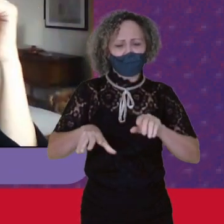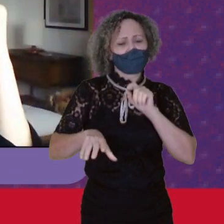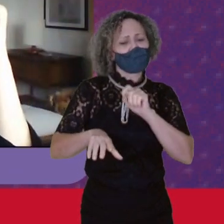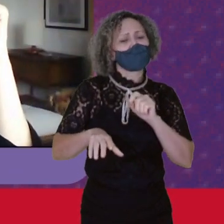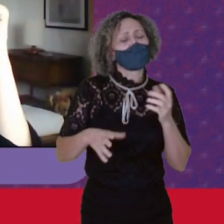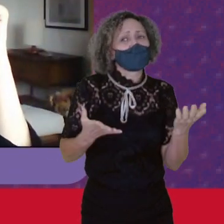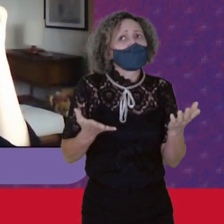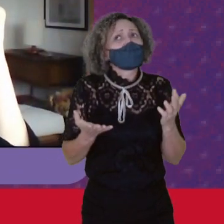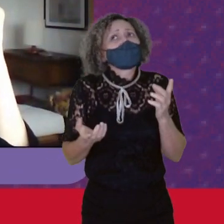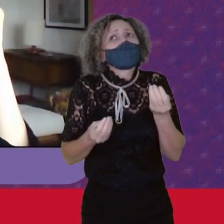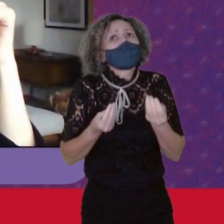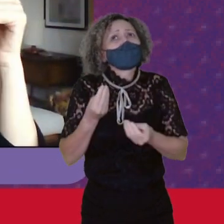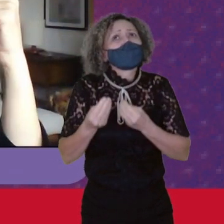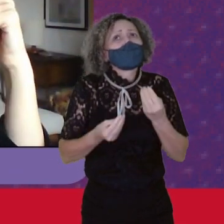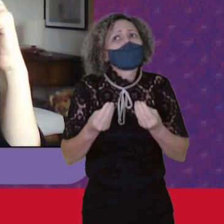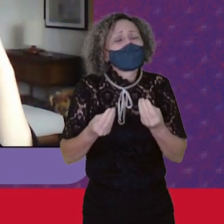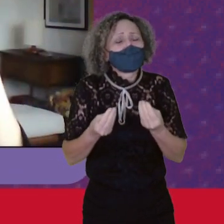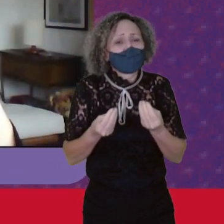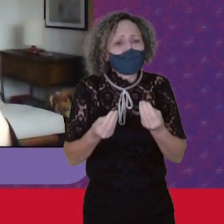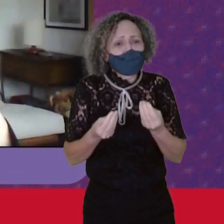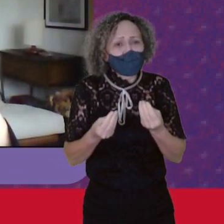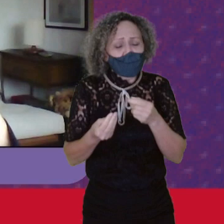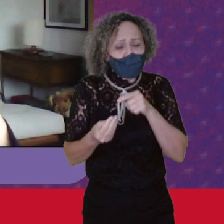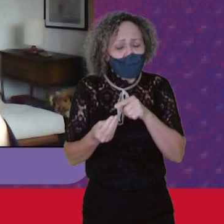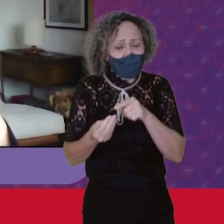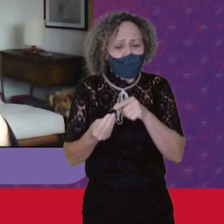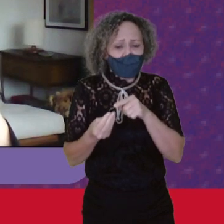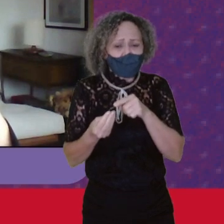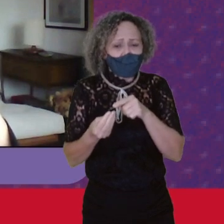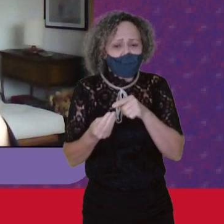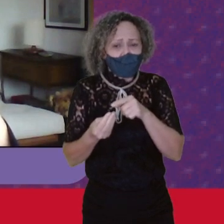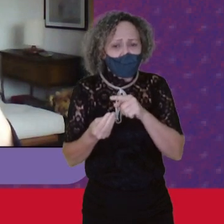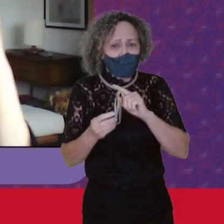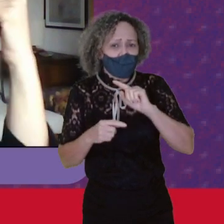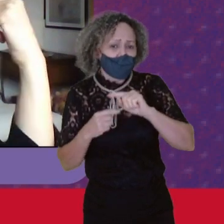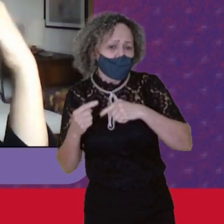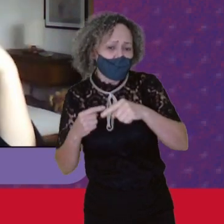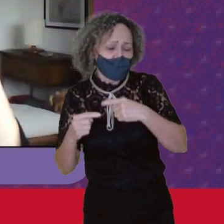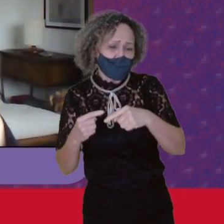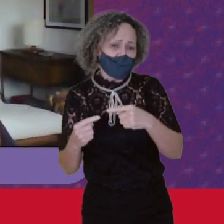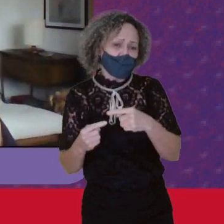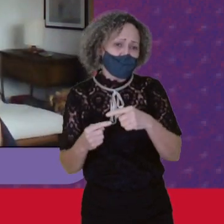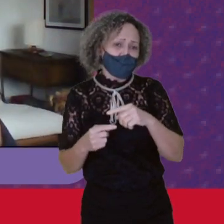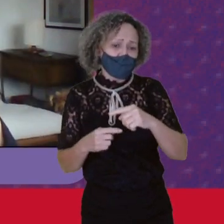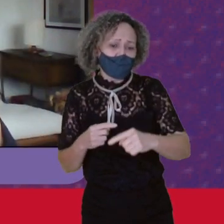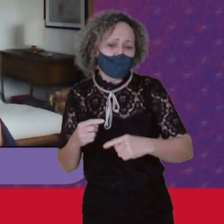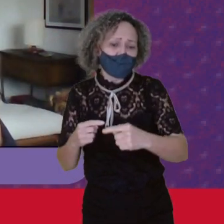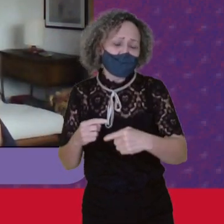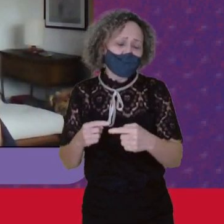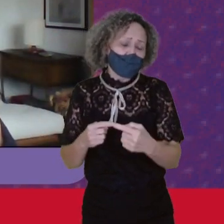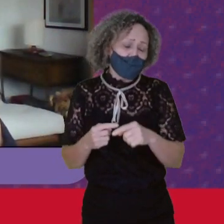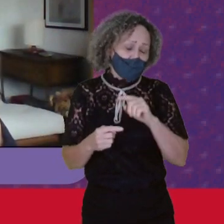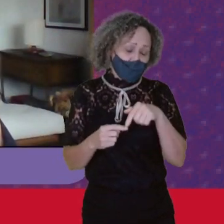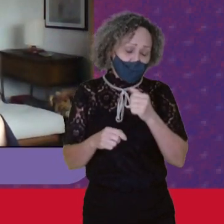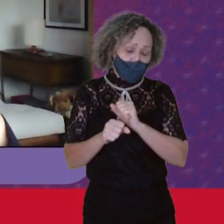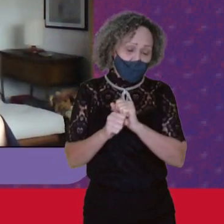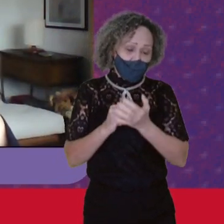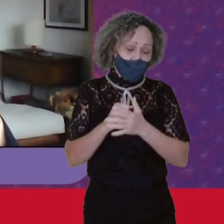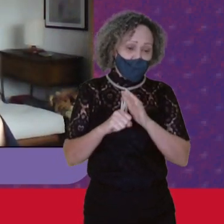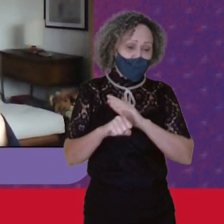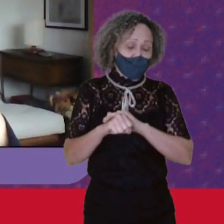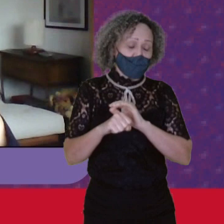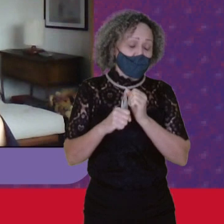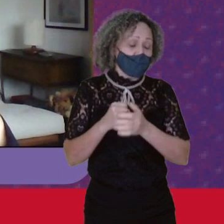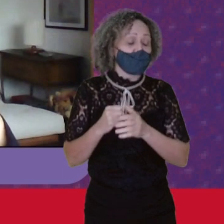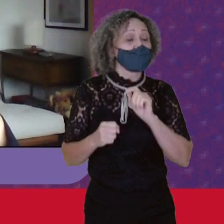é que se pode falar De trazer Vamos dizer Para o espaço Público Uma